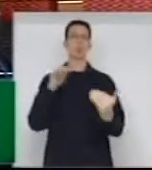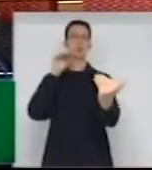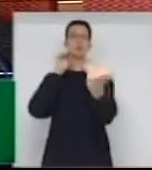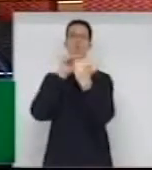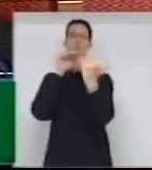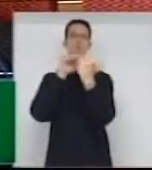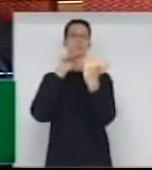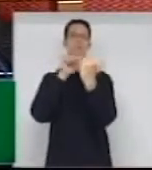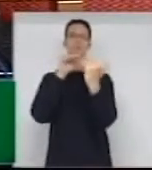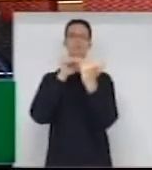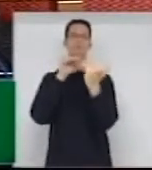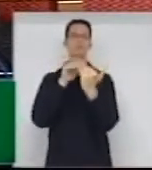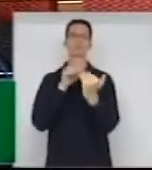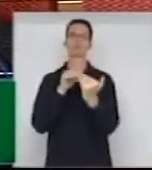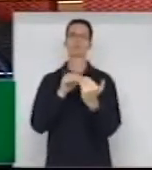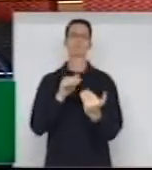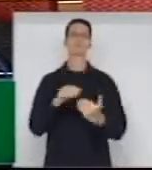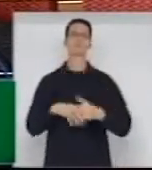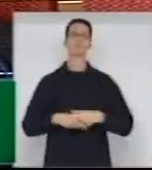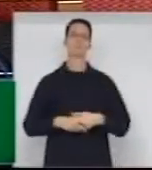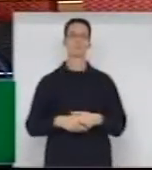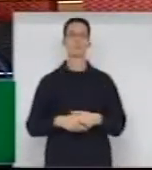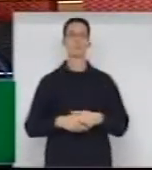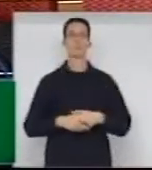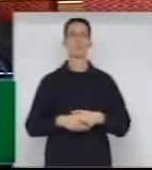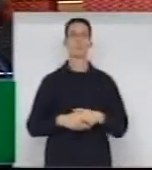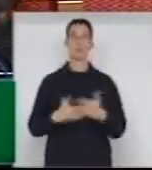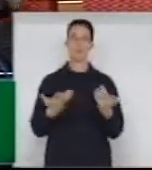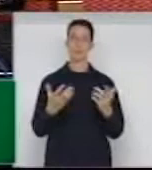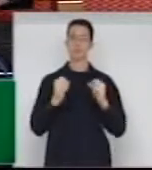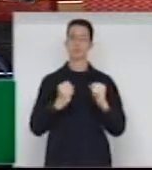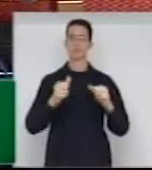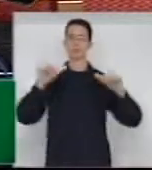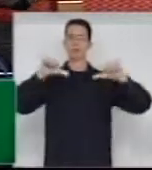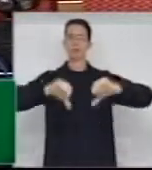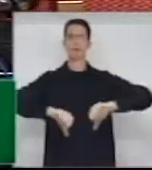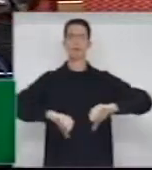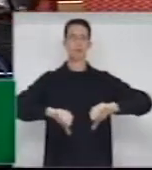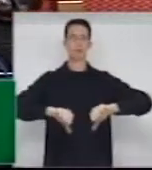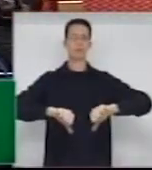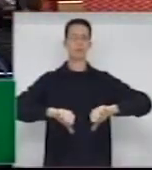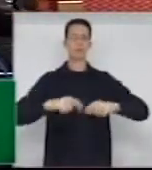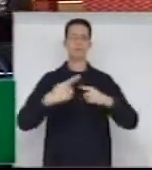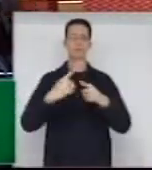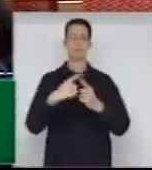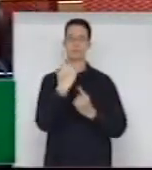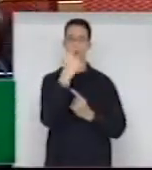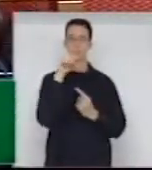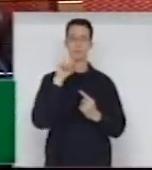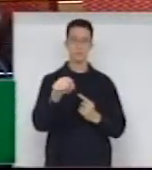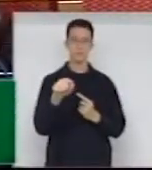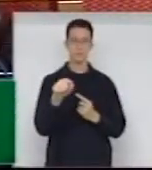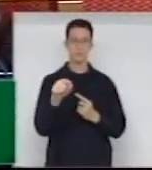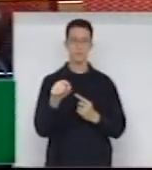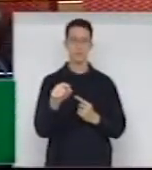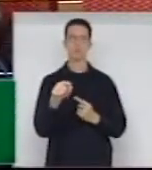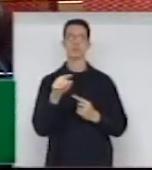que Vossa Excelência disse. E ia dizer que ainda pode ser pior, porque, das mil vagas, apenas 60 para as mulheres.